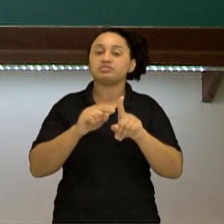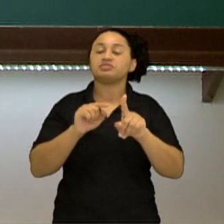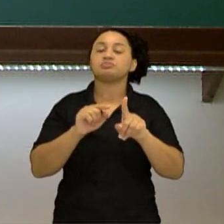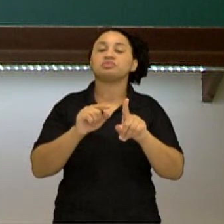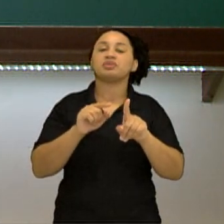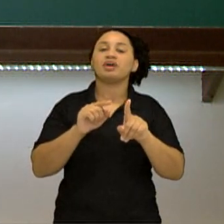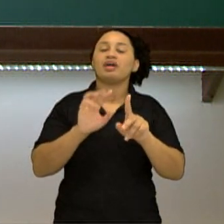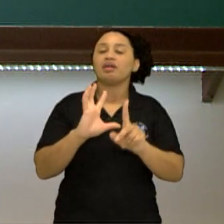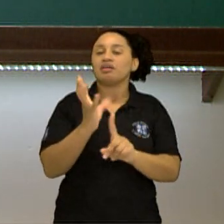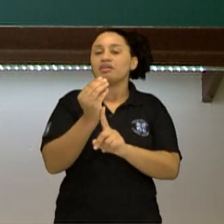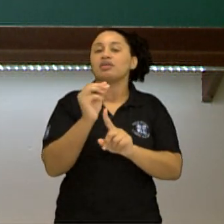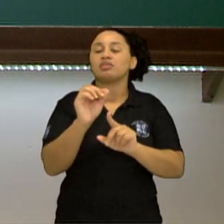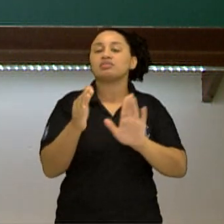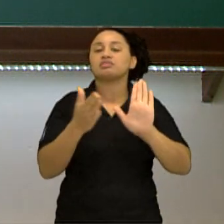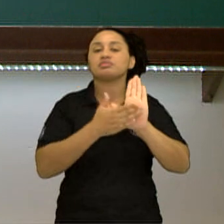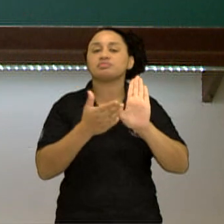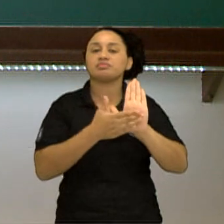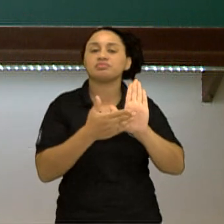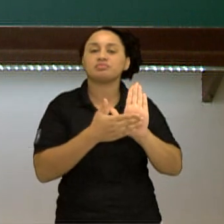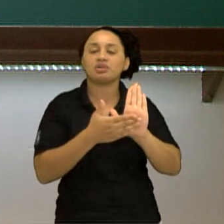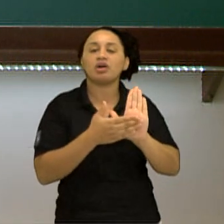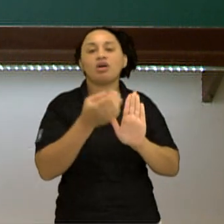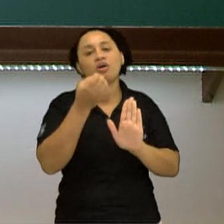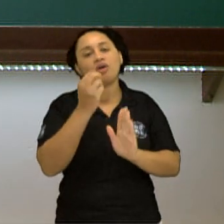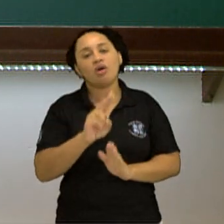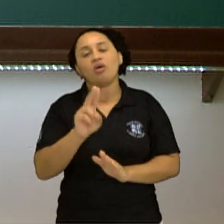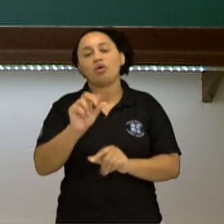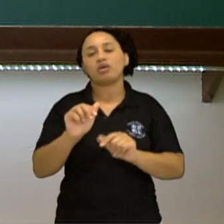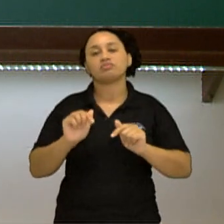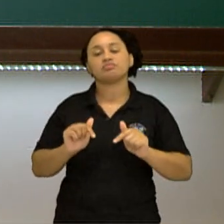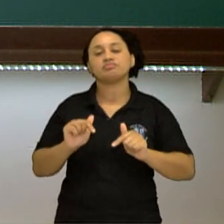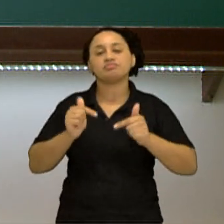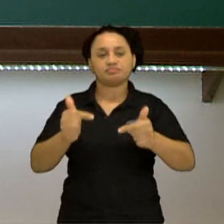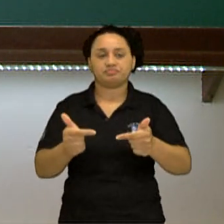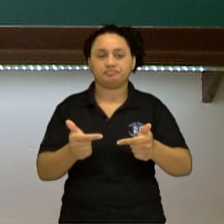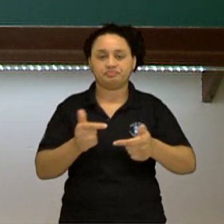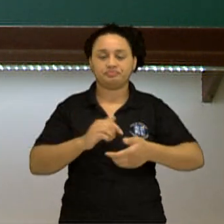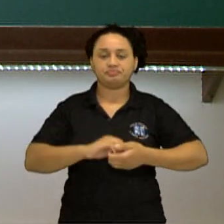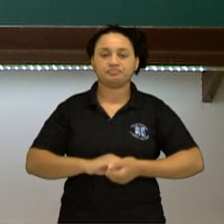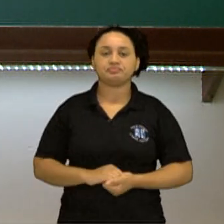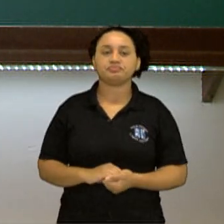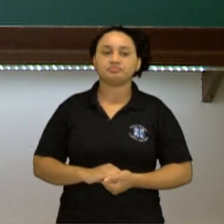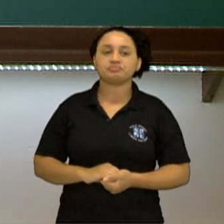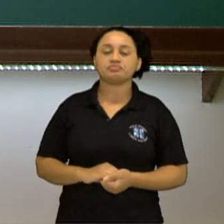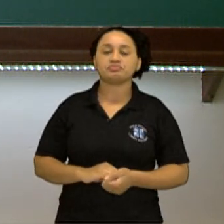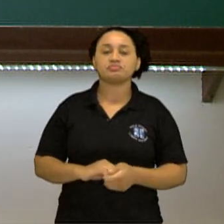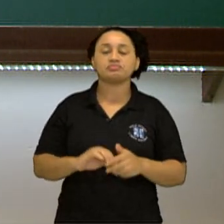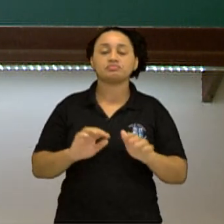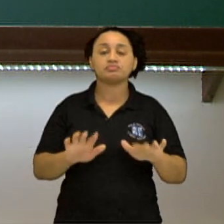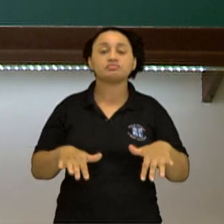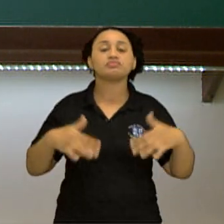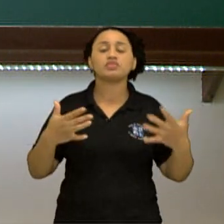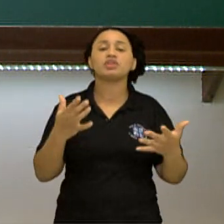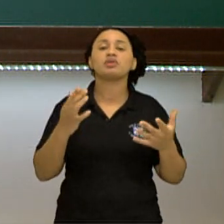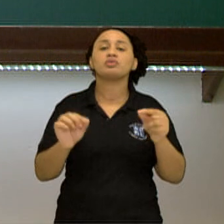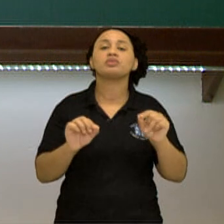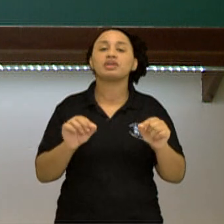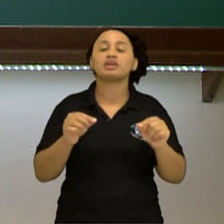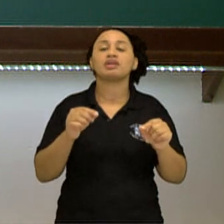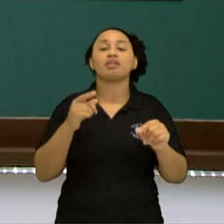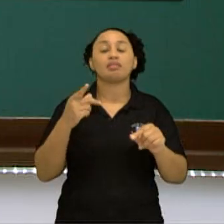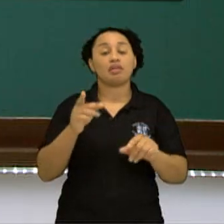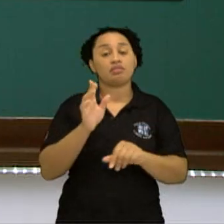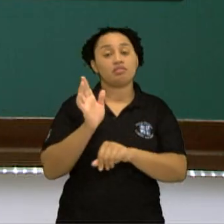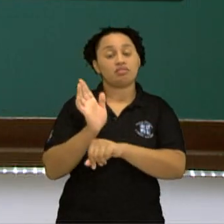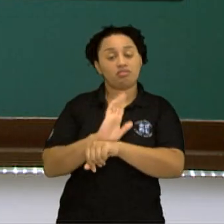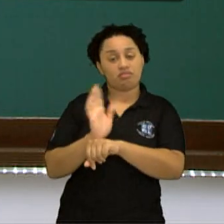propositora ou participativa. Então, nesse